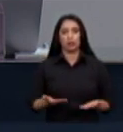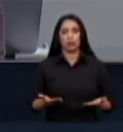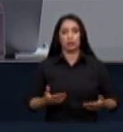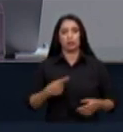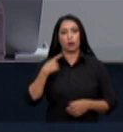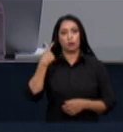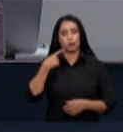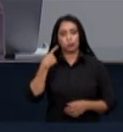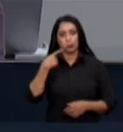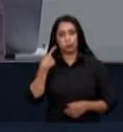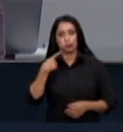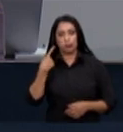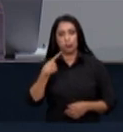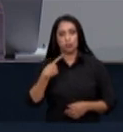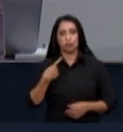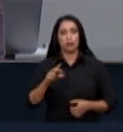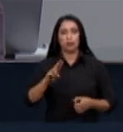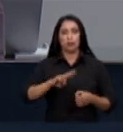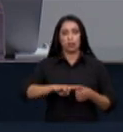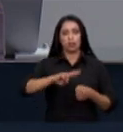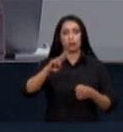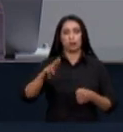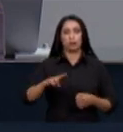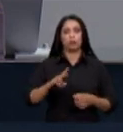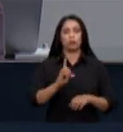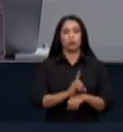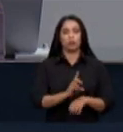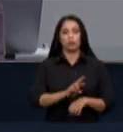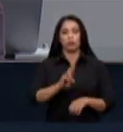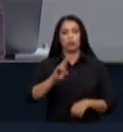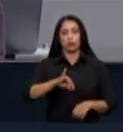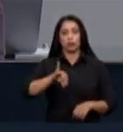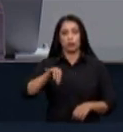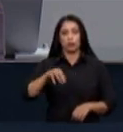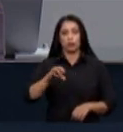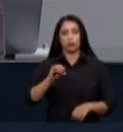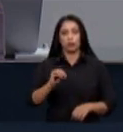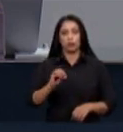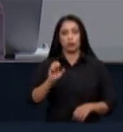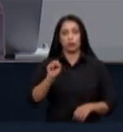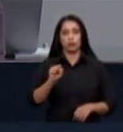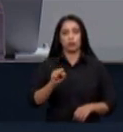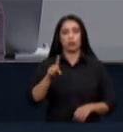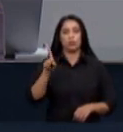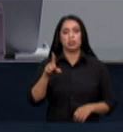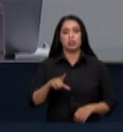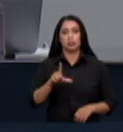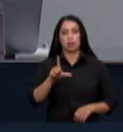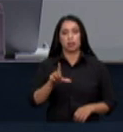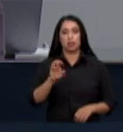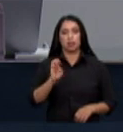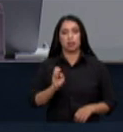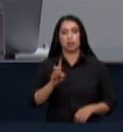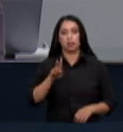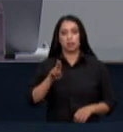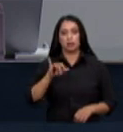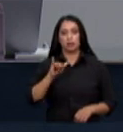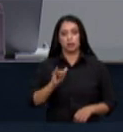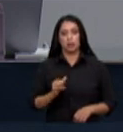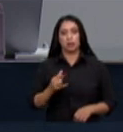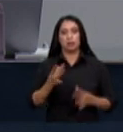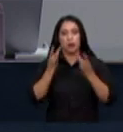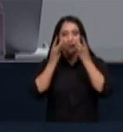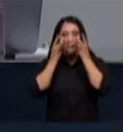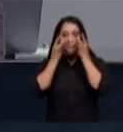ministro José Levi Amaral que também esteve aqui presencialmente durante todo